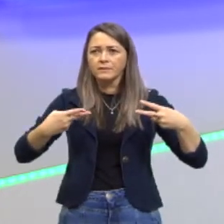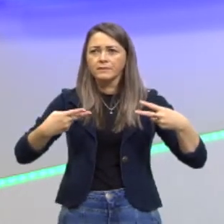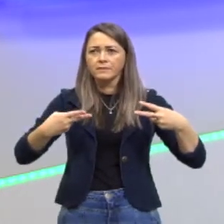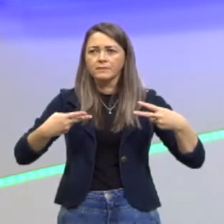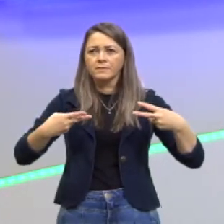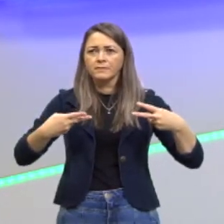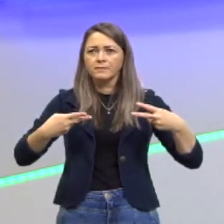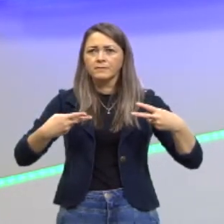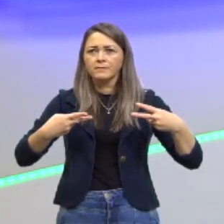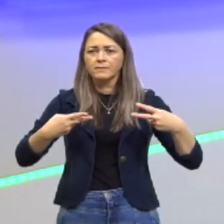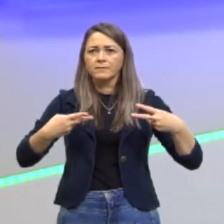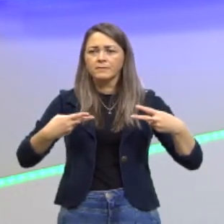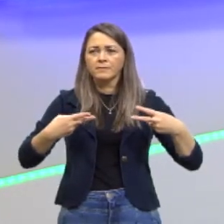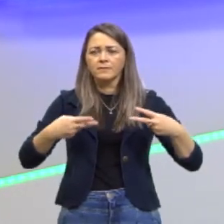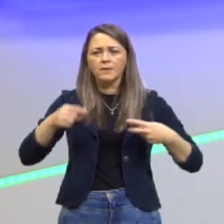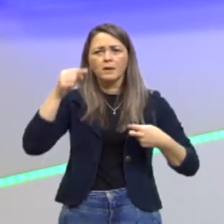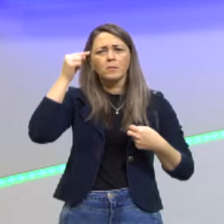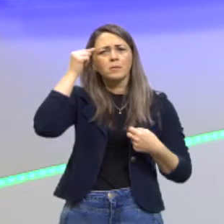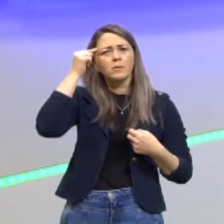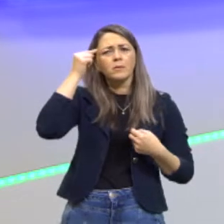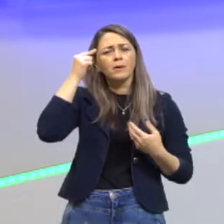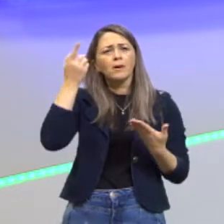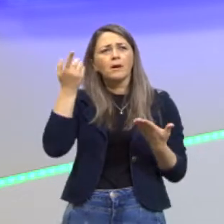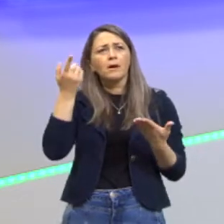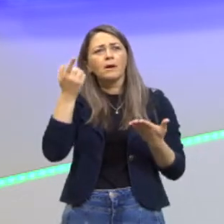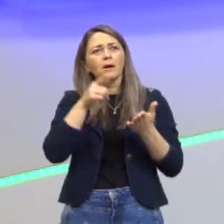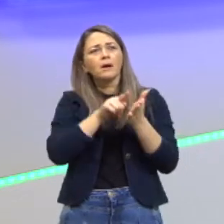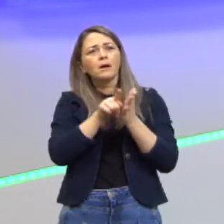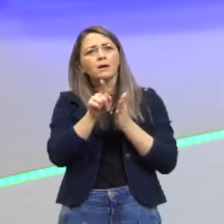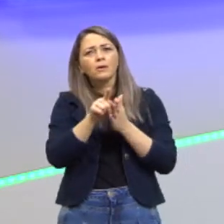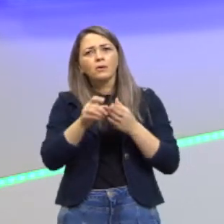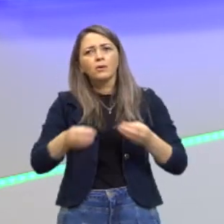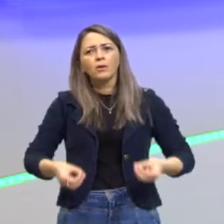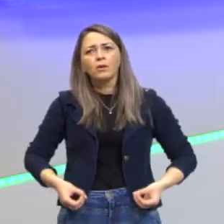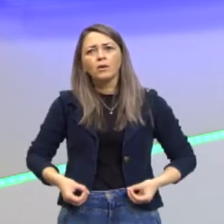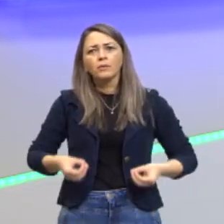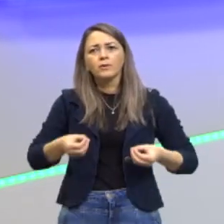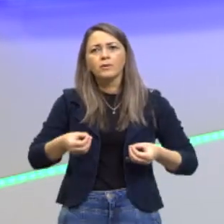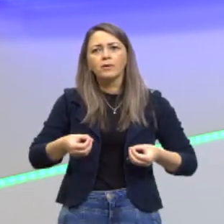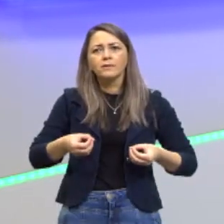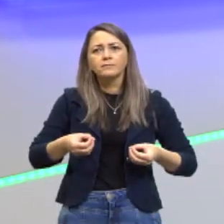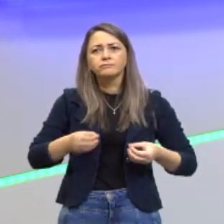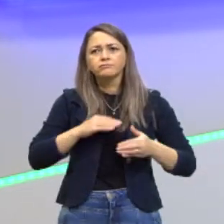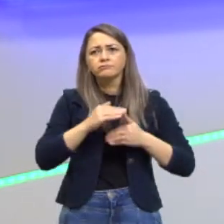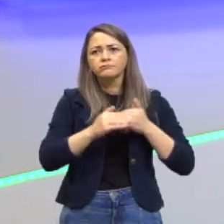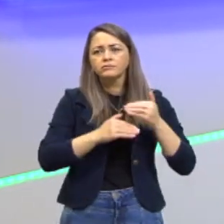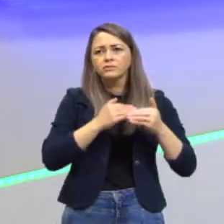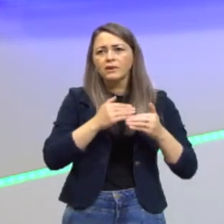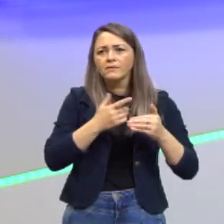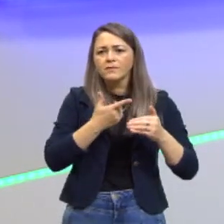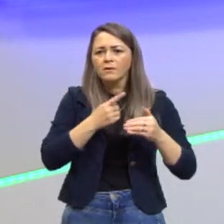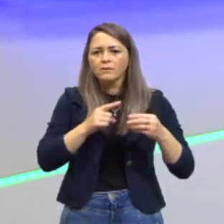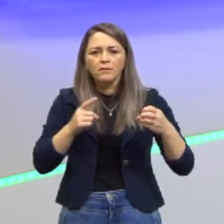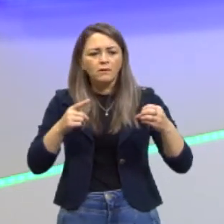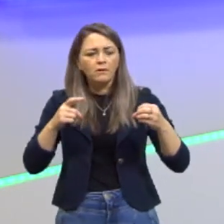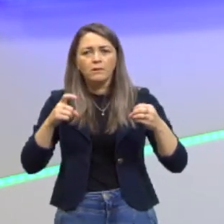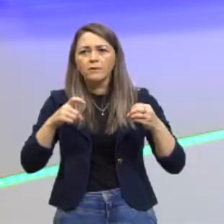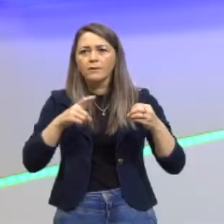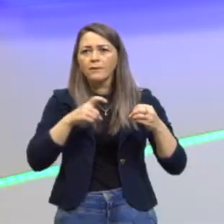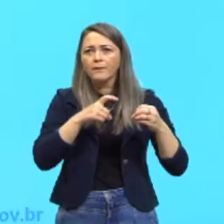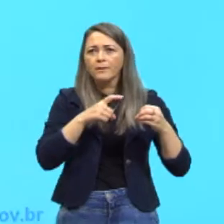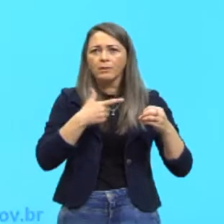Então, vocês devem estar se perguntando, ah, mas como é que um óvulo desenvolve sem o espermatozoide, sem a